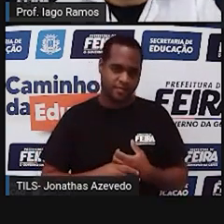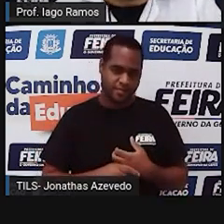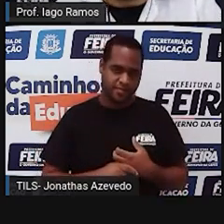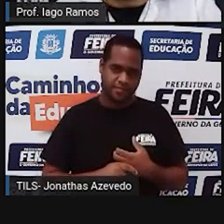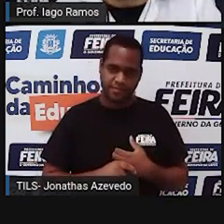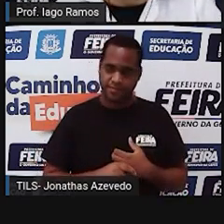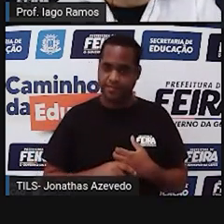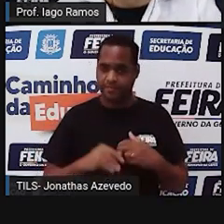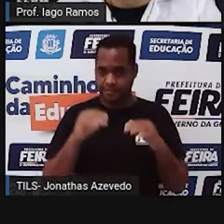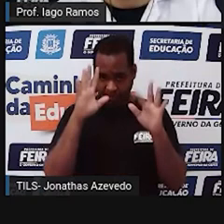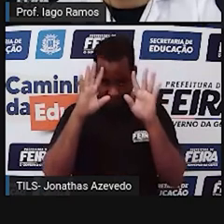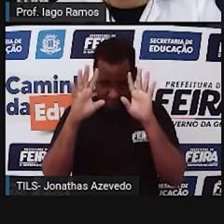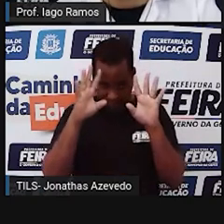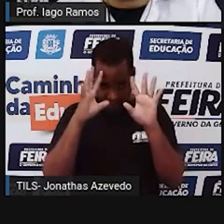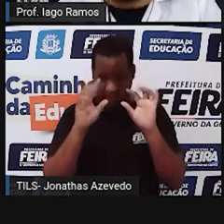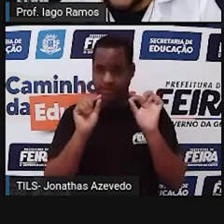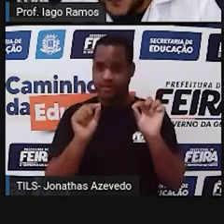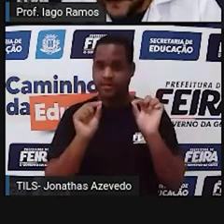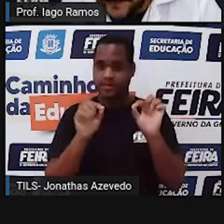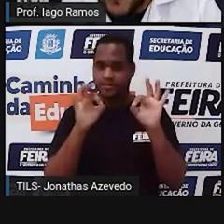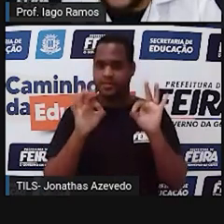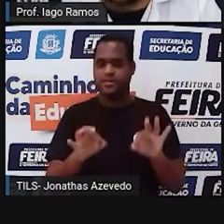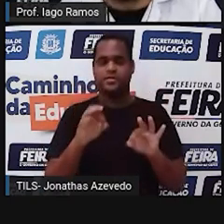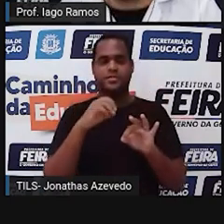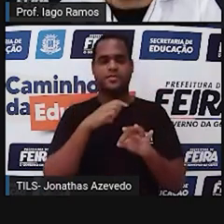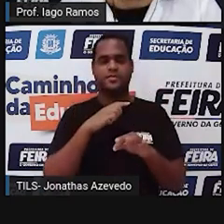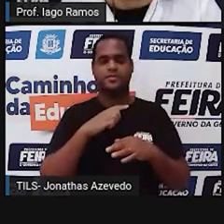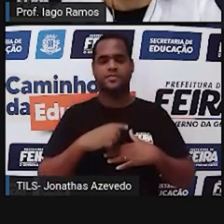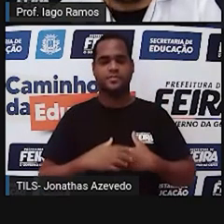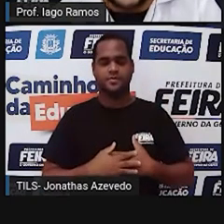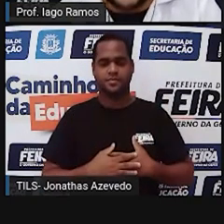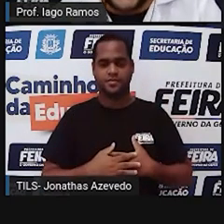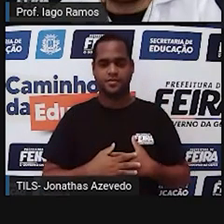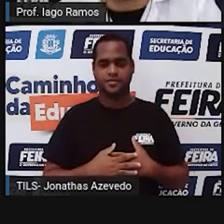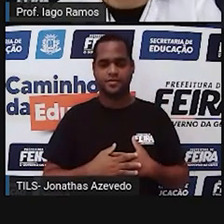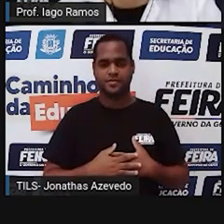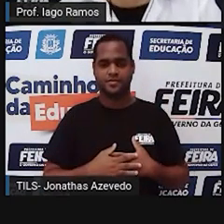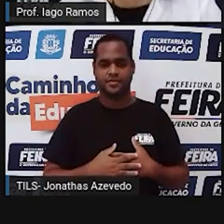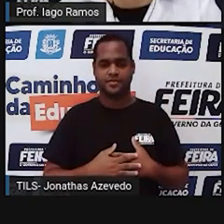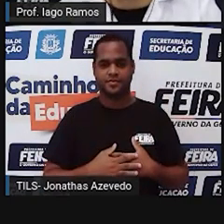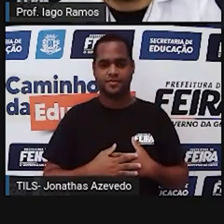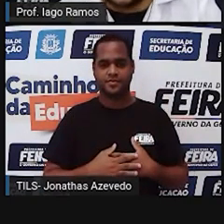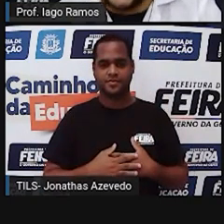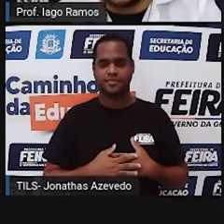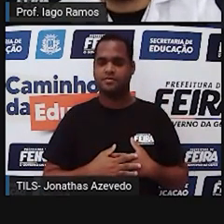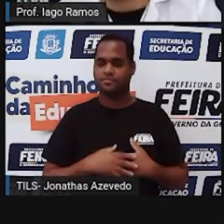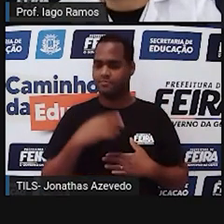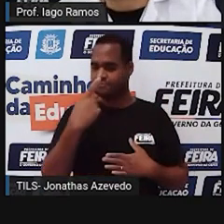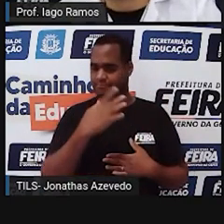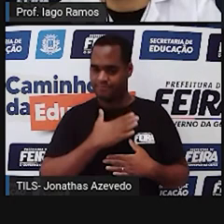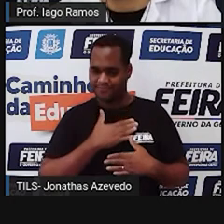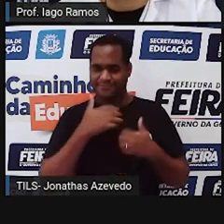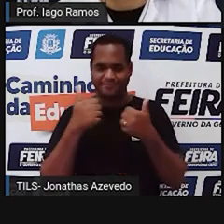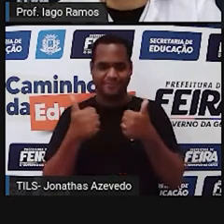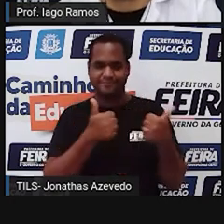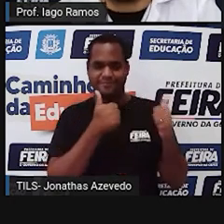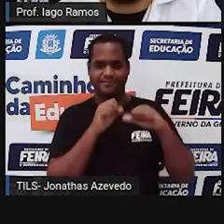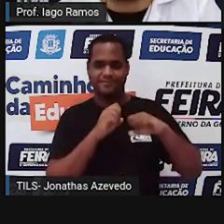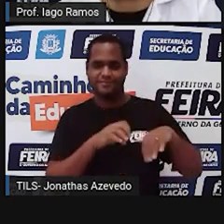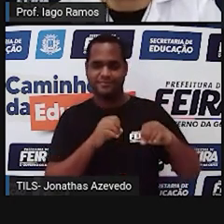Então pensa direitinho nisso daí certo? E eu espero mesmo que você tenha curtido essa nossa aula